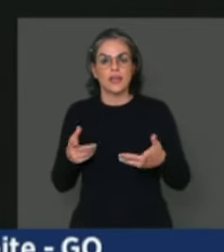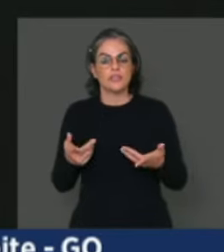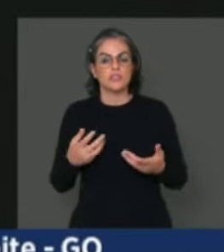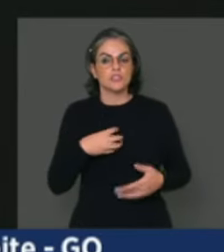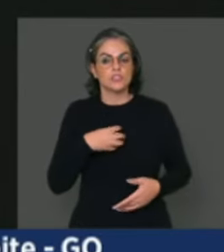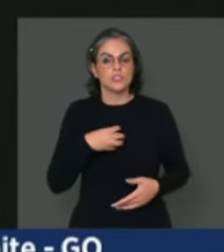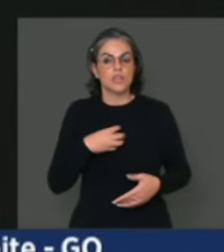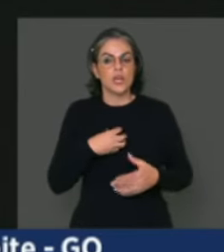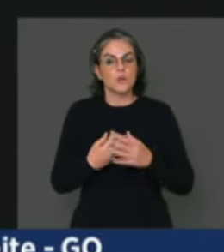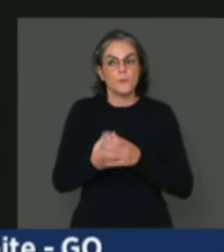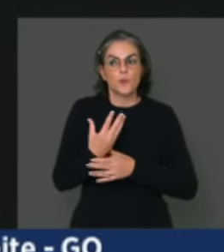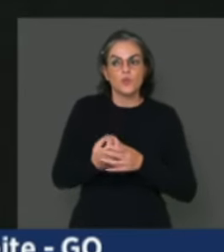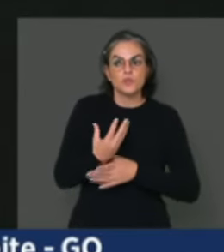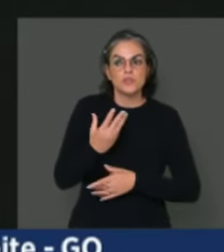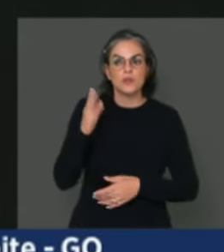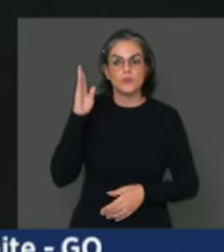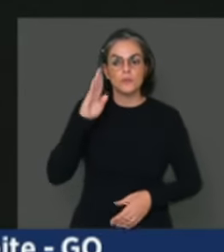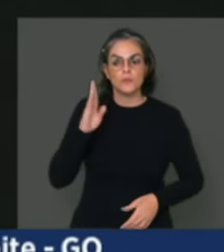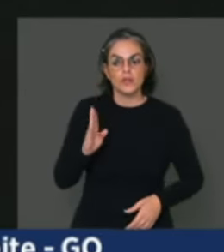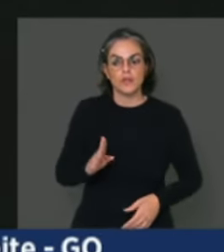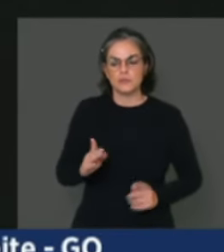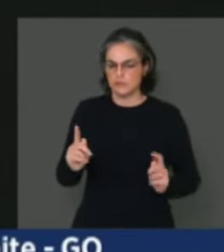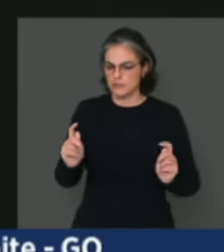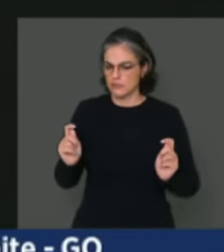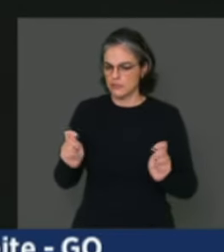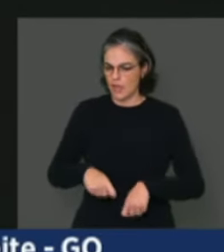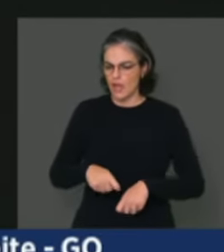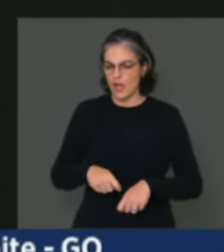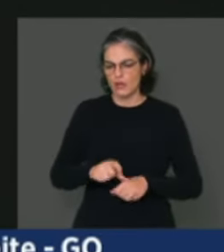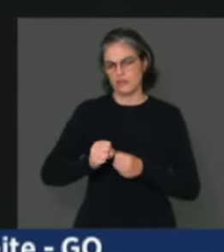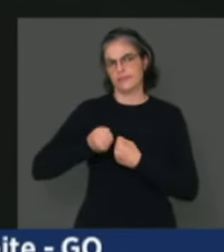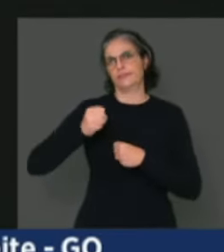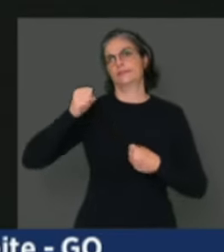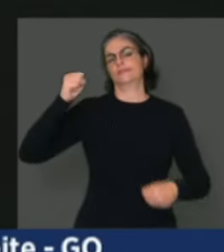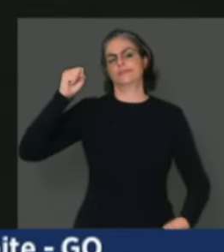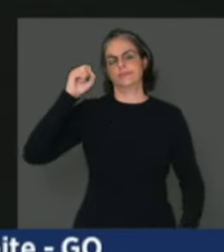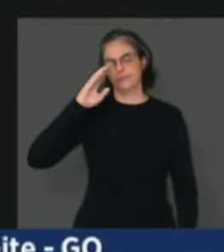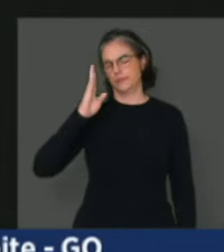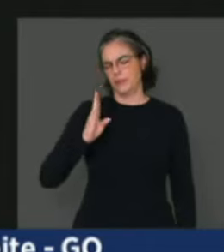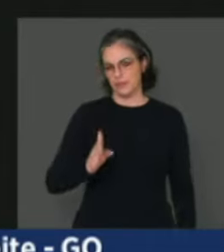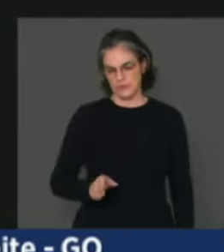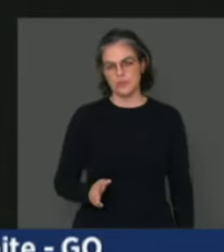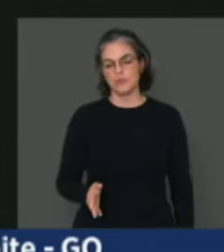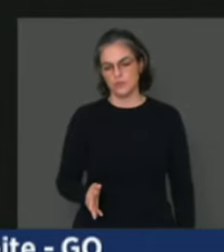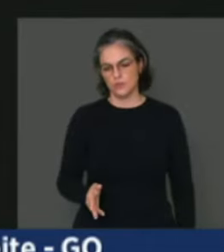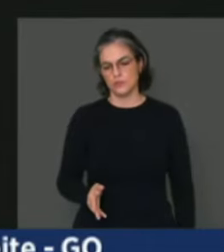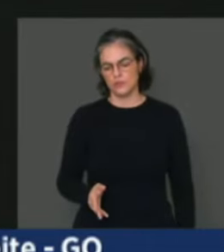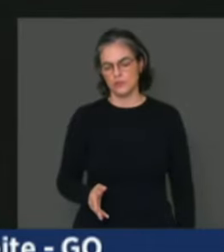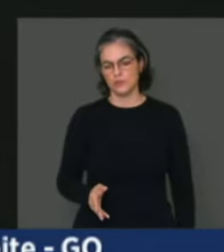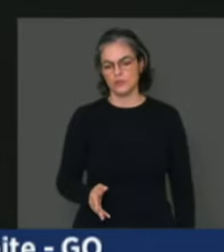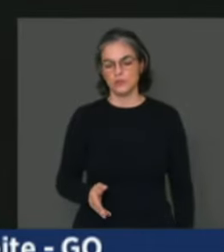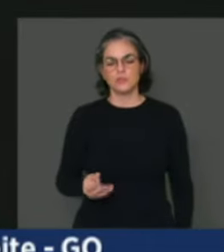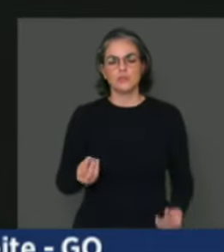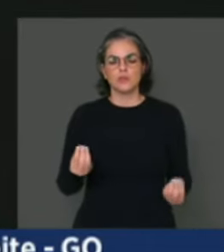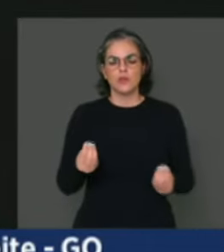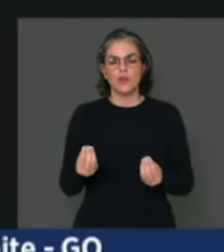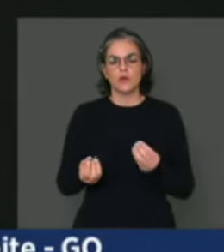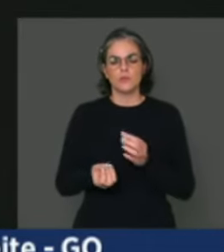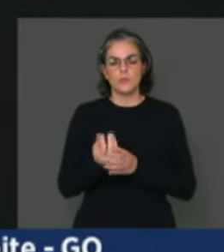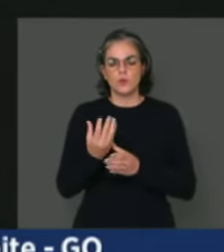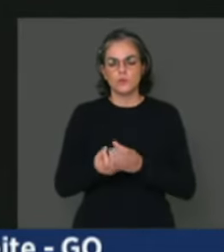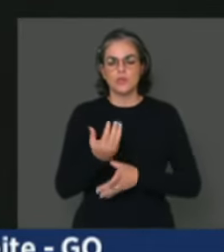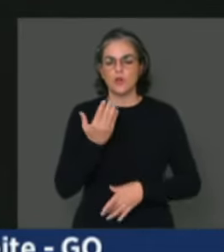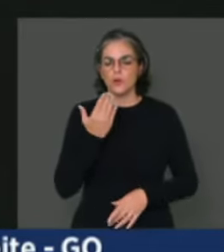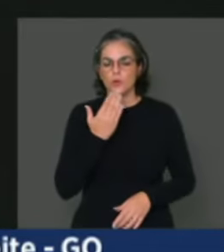condições, nesse país imenso, de produzir comida com